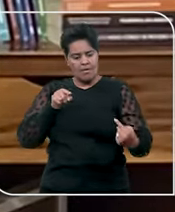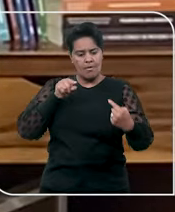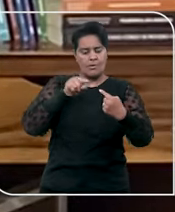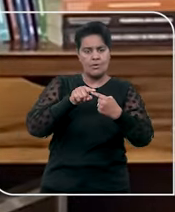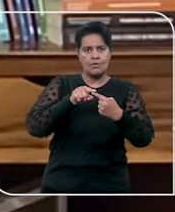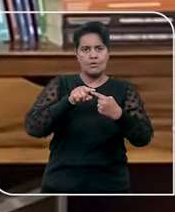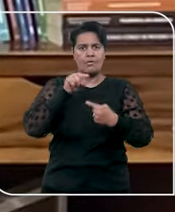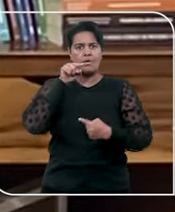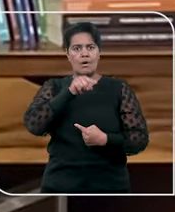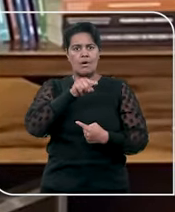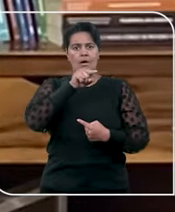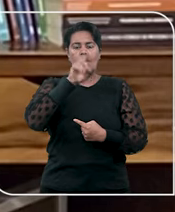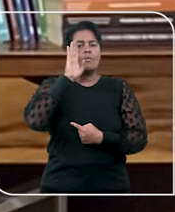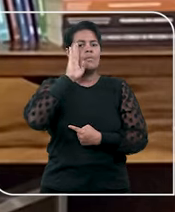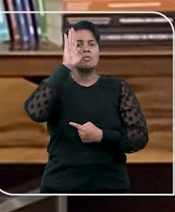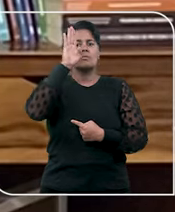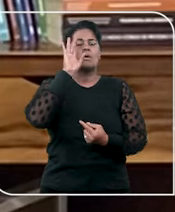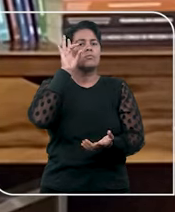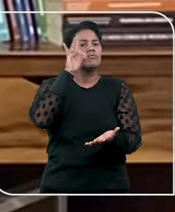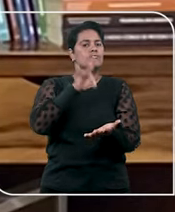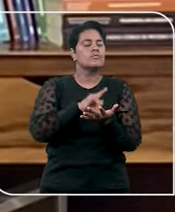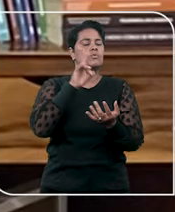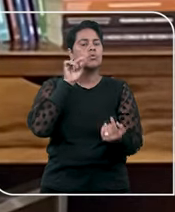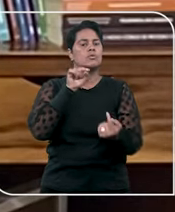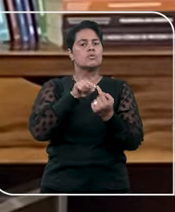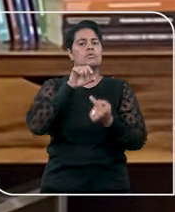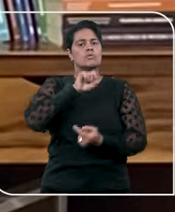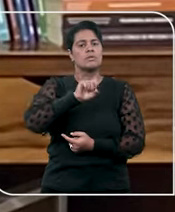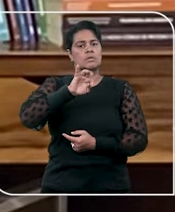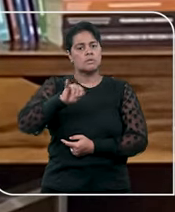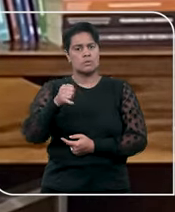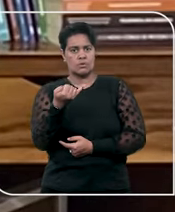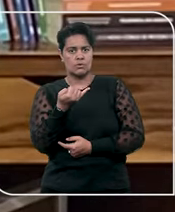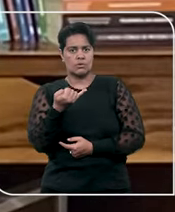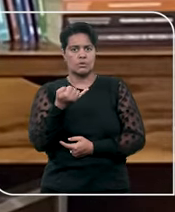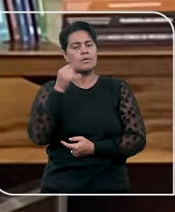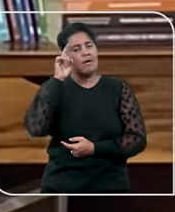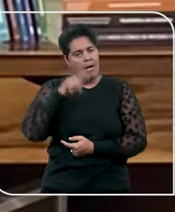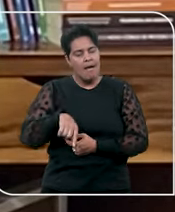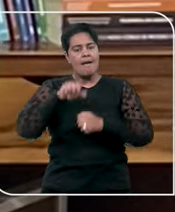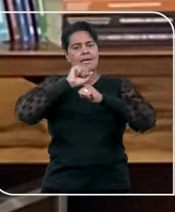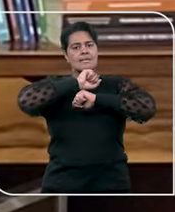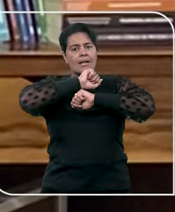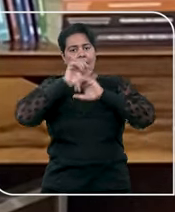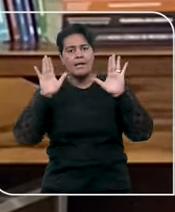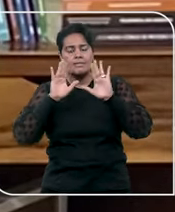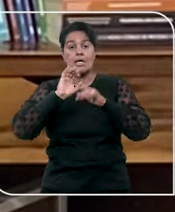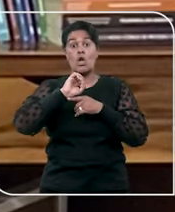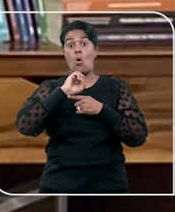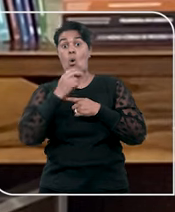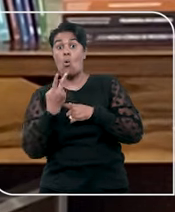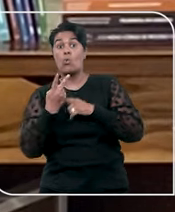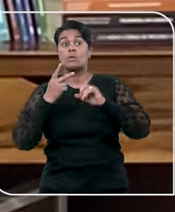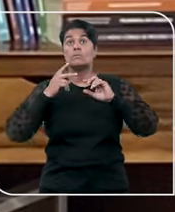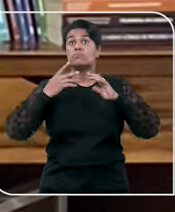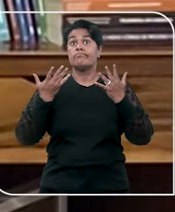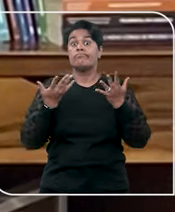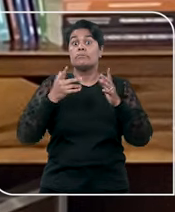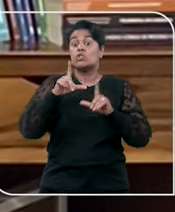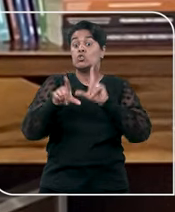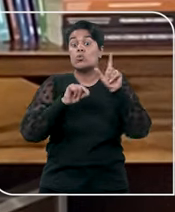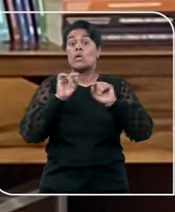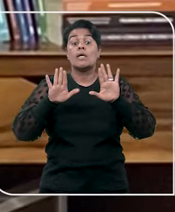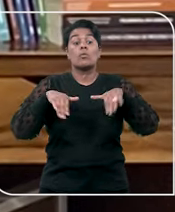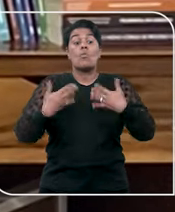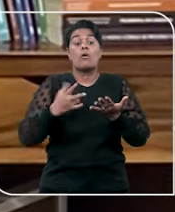primordial do Superior Tribunal de Justiça de esclarecimento ou de definição de qual a correta